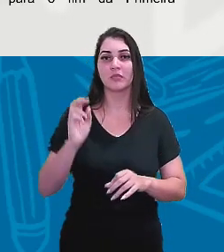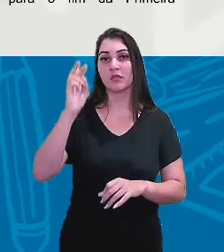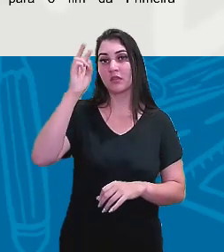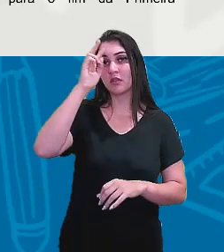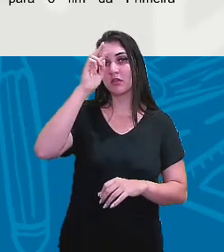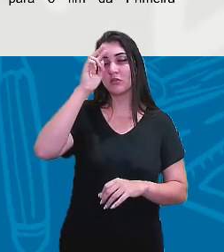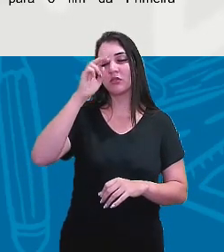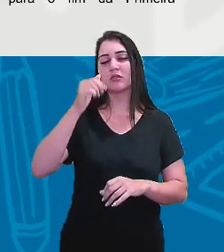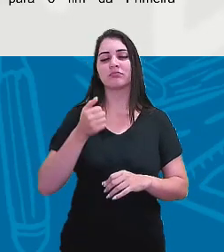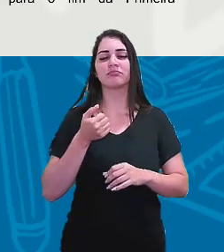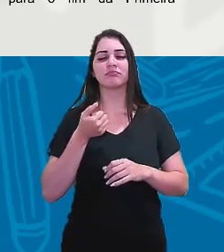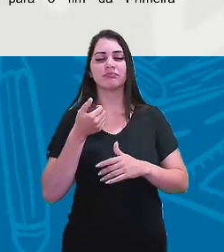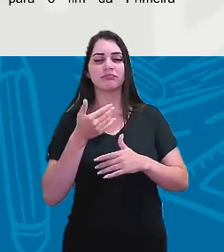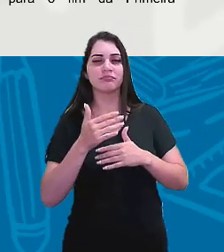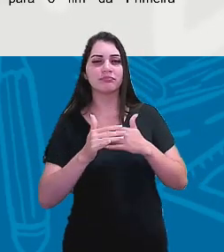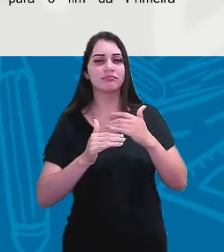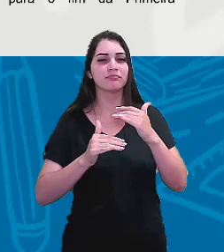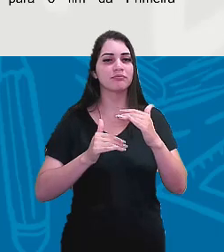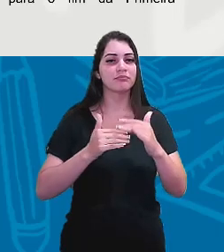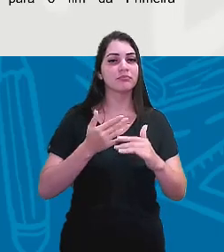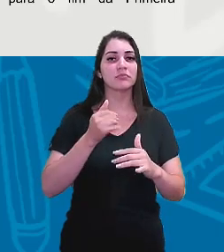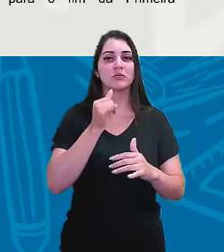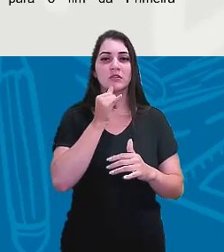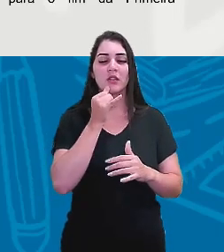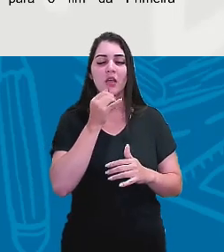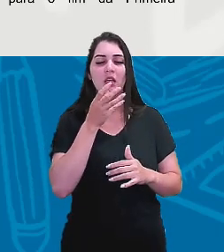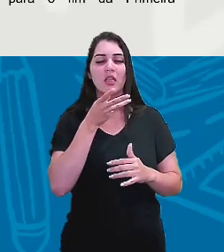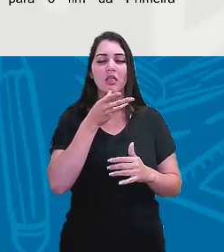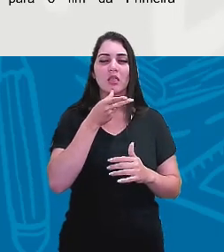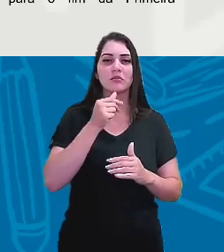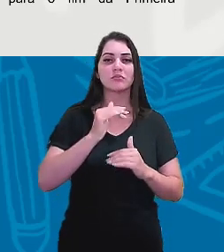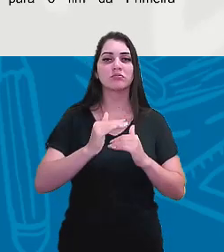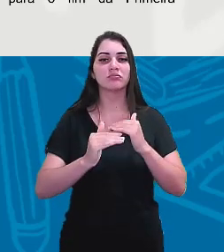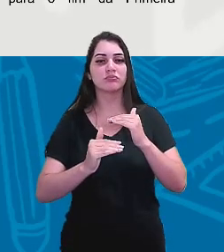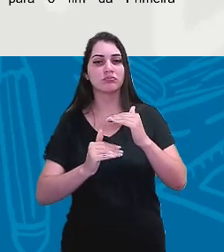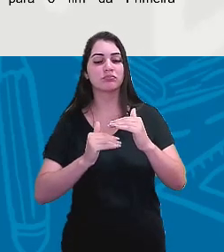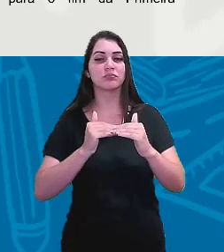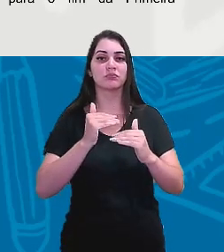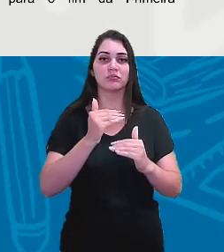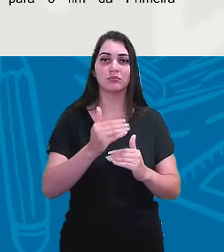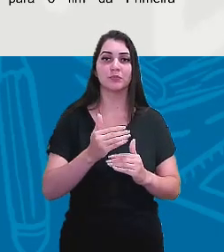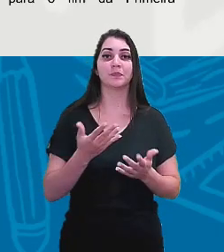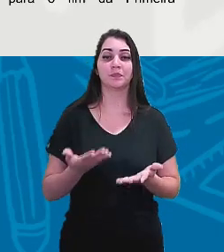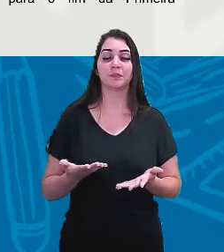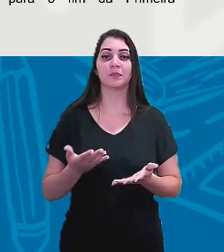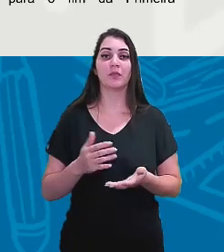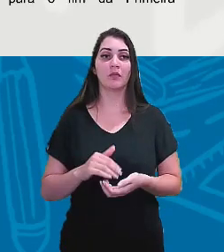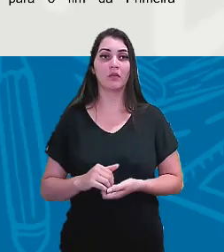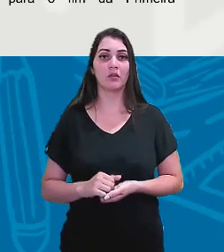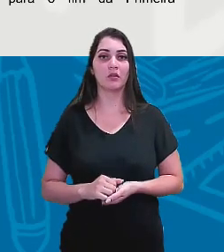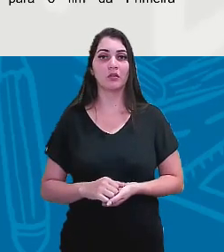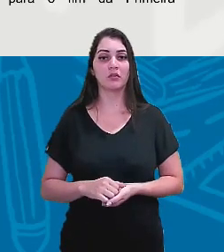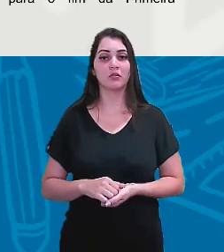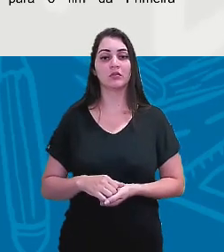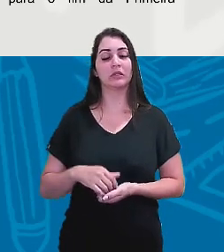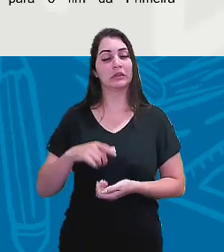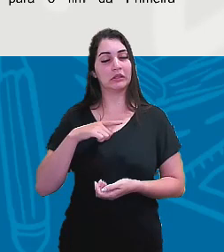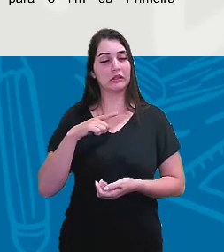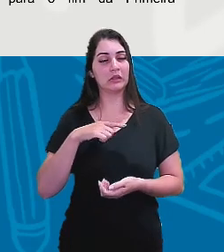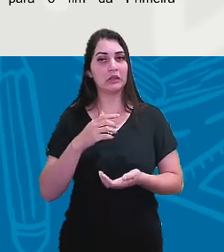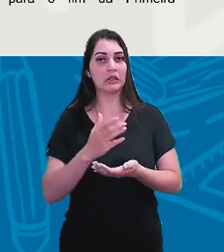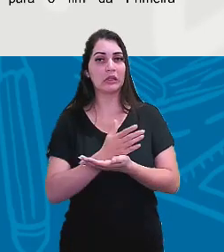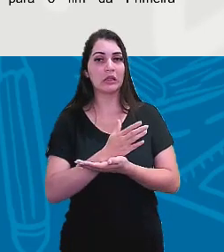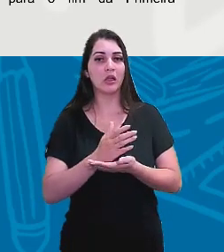vai se dando, né? De forma lenta, gradual, sucessiva. Então, há ruptura